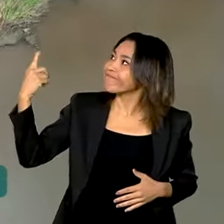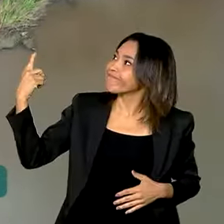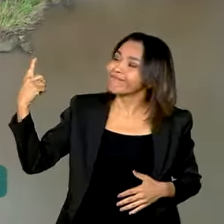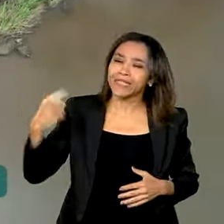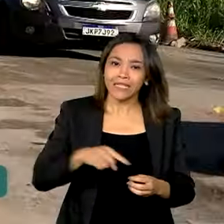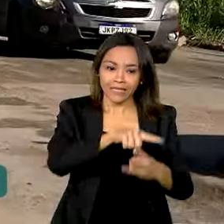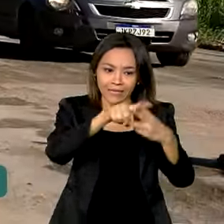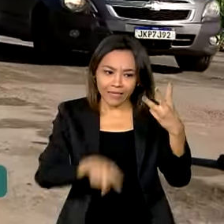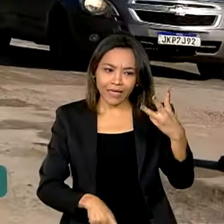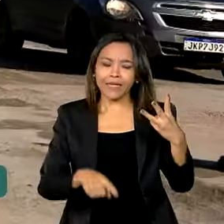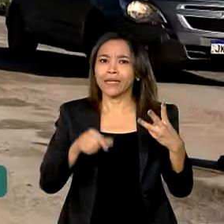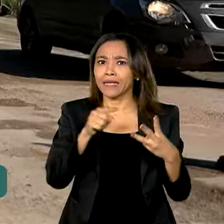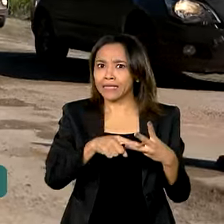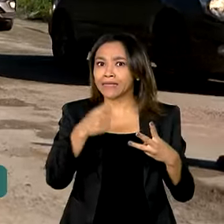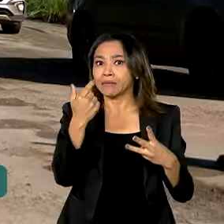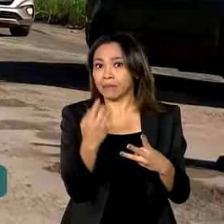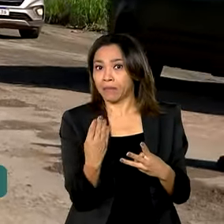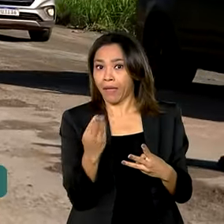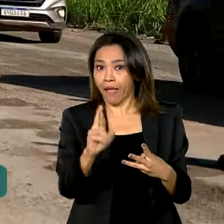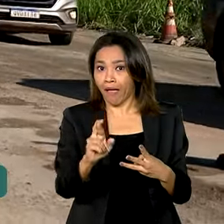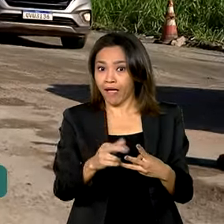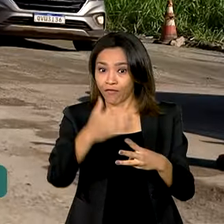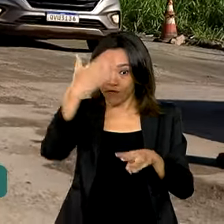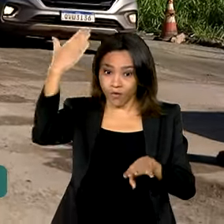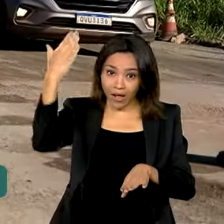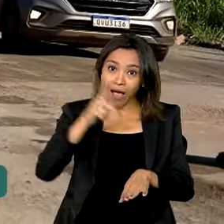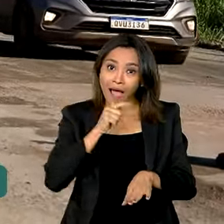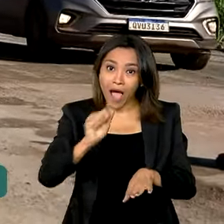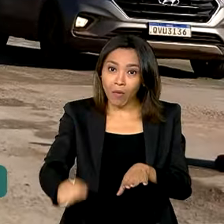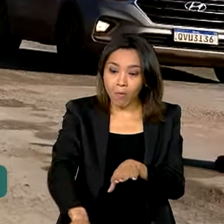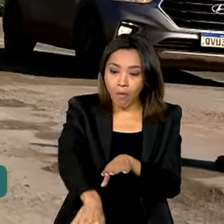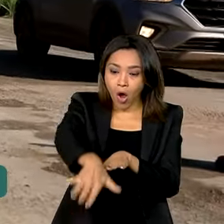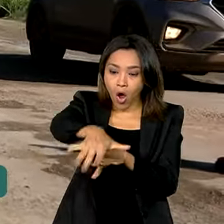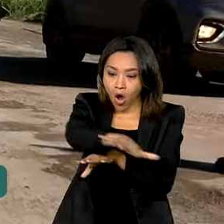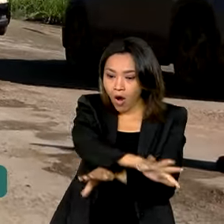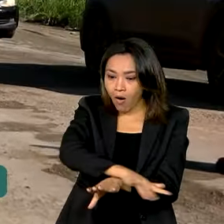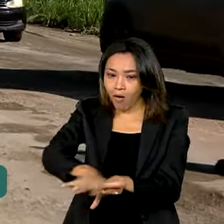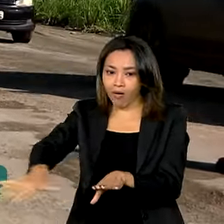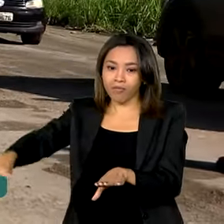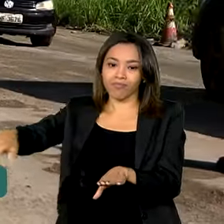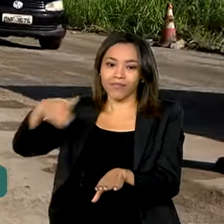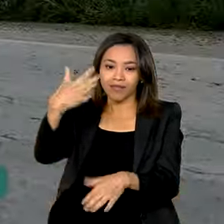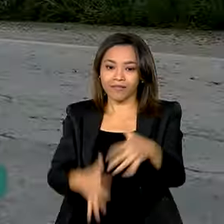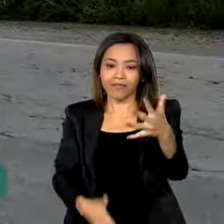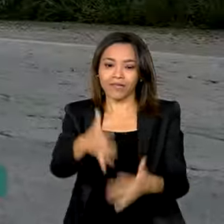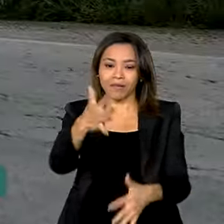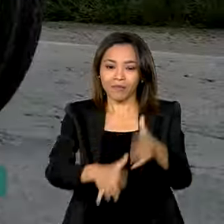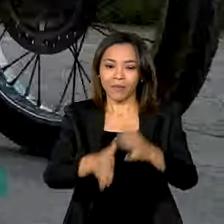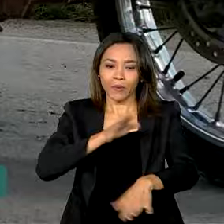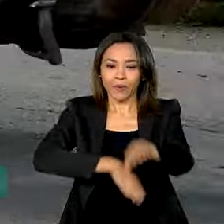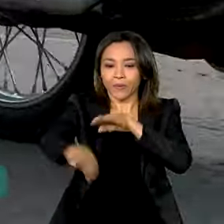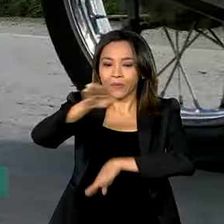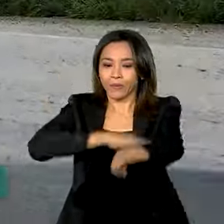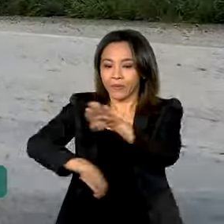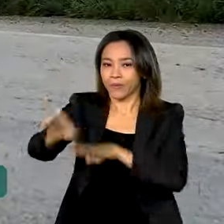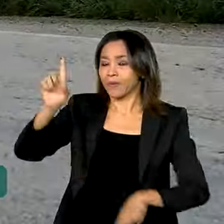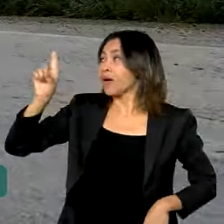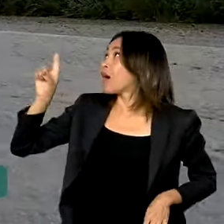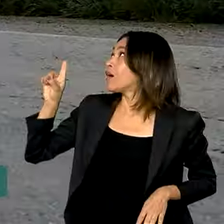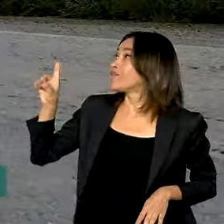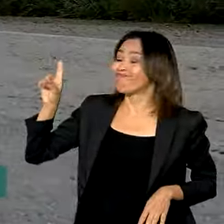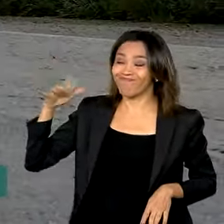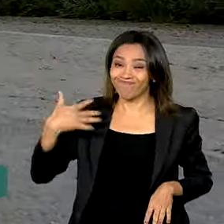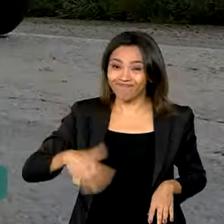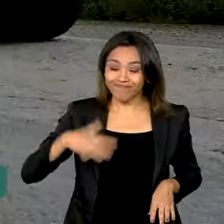119 foram rompidas pelo excesso de água e isolaram veículos de transporte de carga e moradores, o que causou o